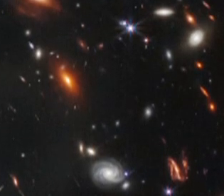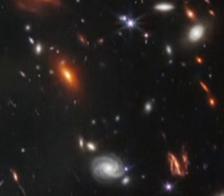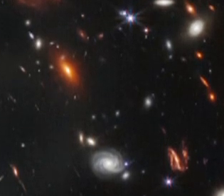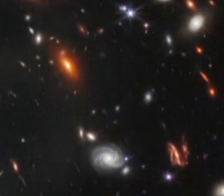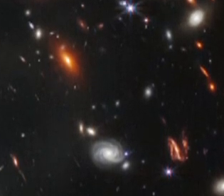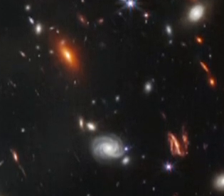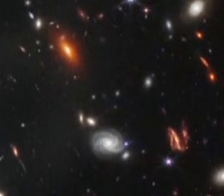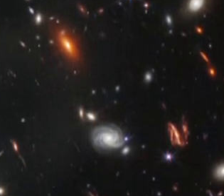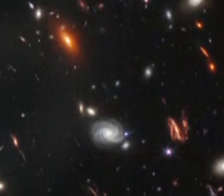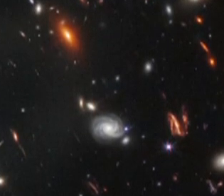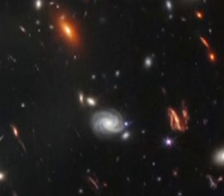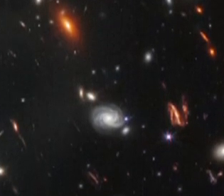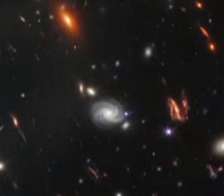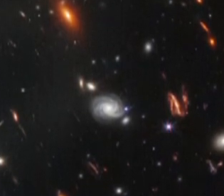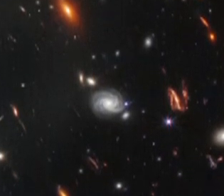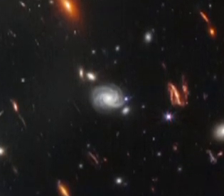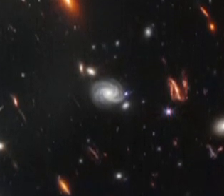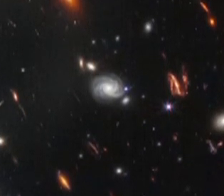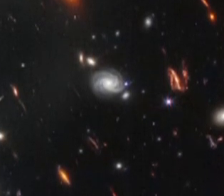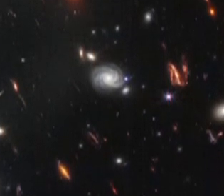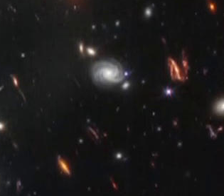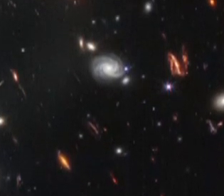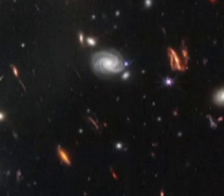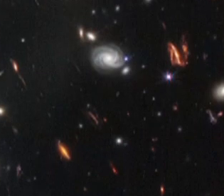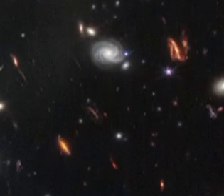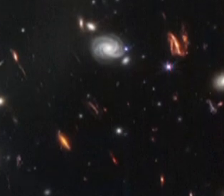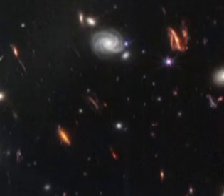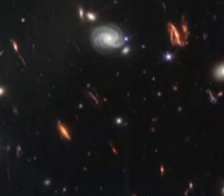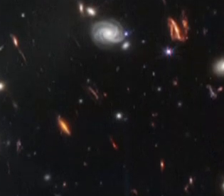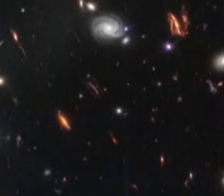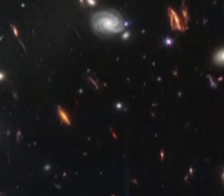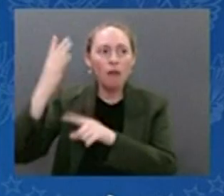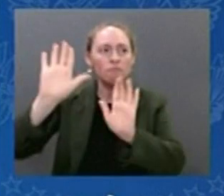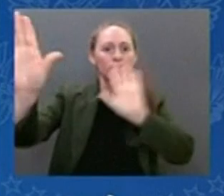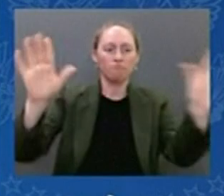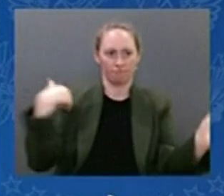Big Bang e apresenta objetos de pouca luminosidade que nunca haviam sido observados.